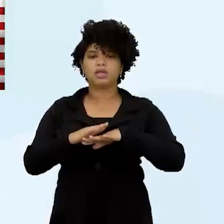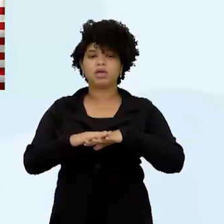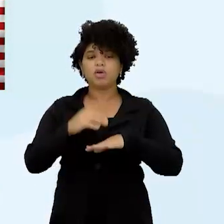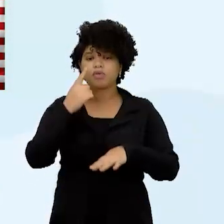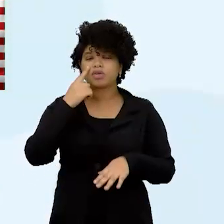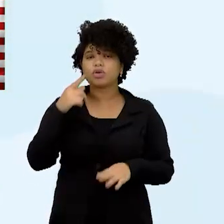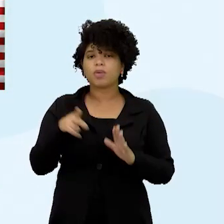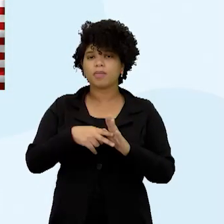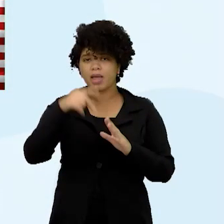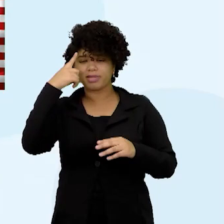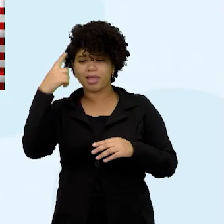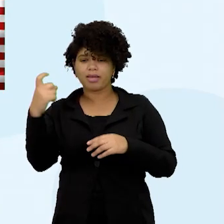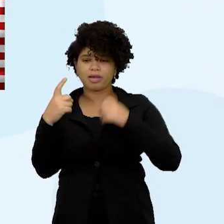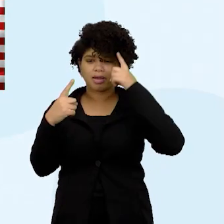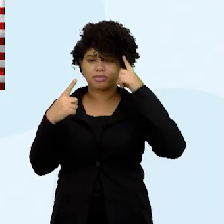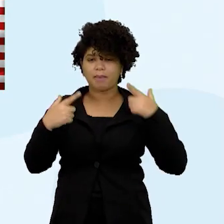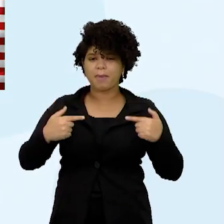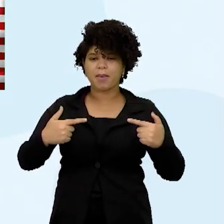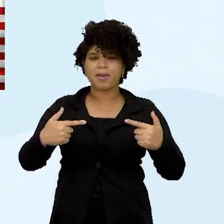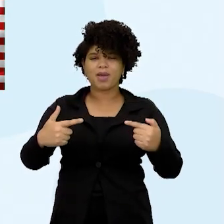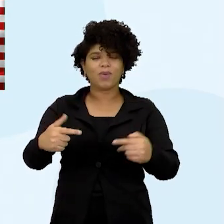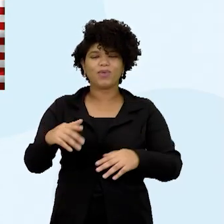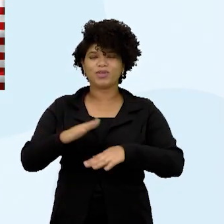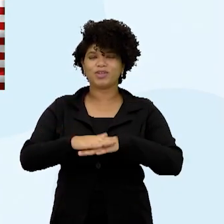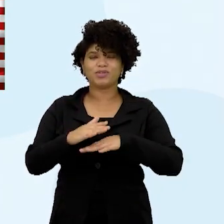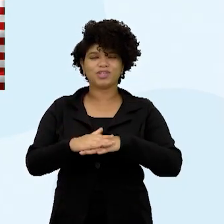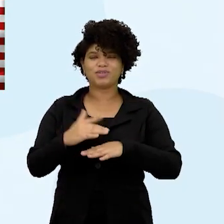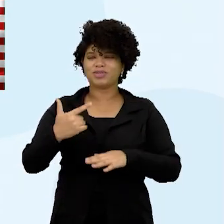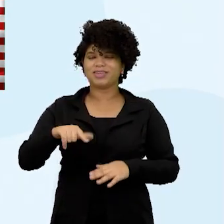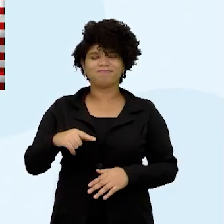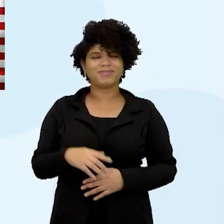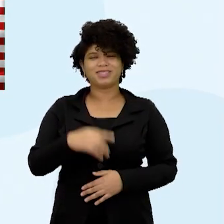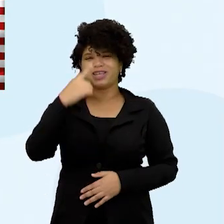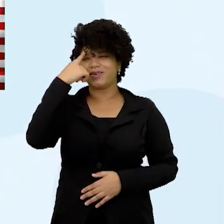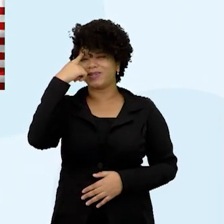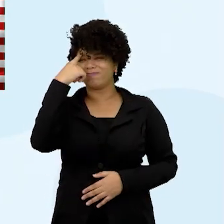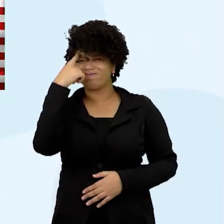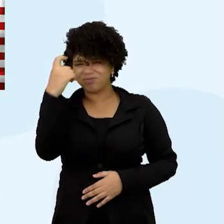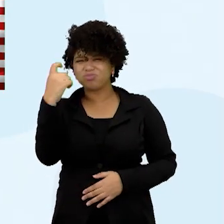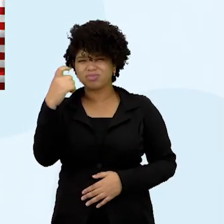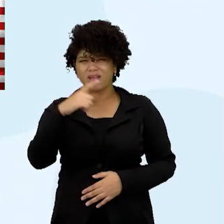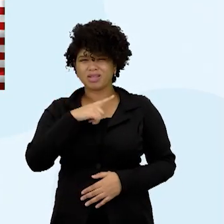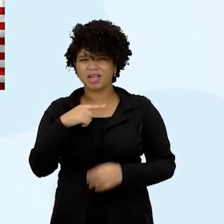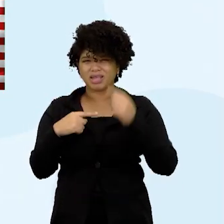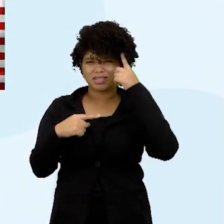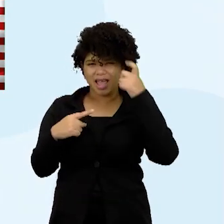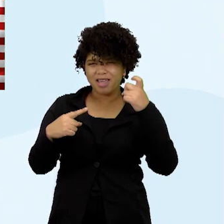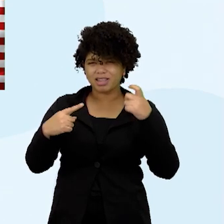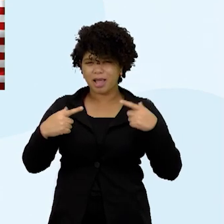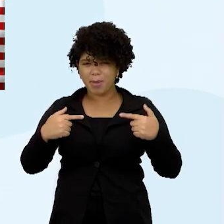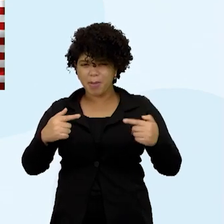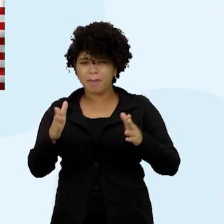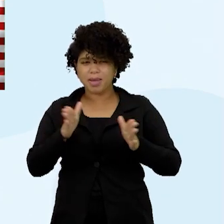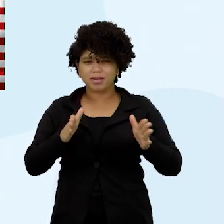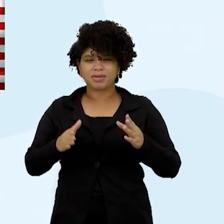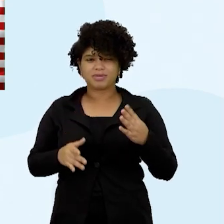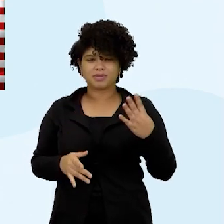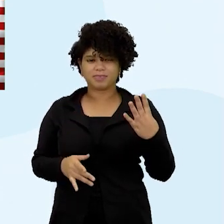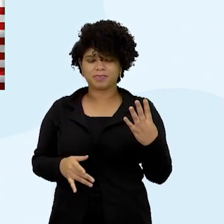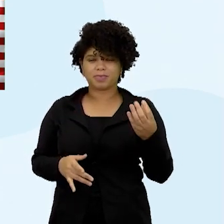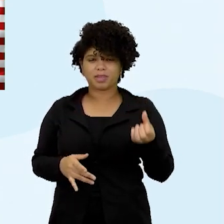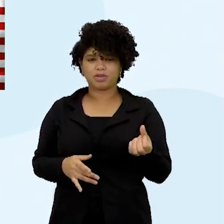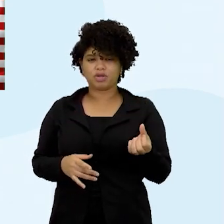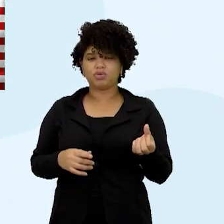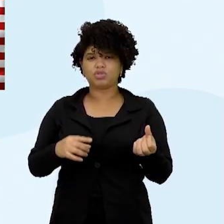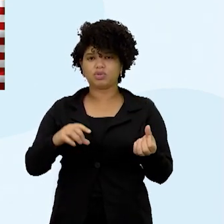A Guerra Fria foi aquele conflito ideológico que acontece entre 1946, no pós